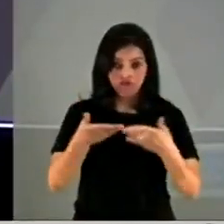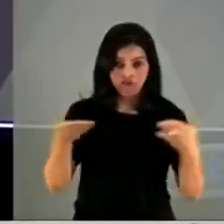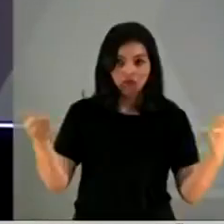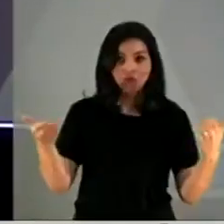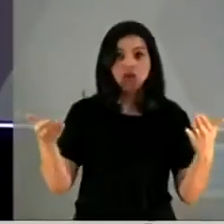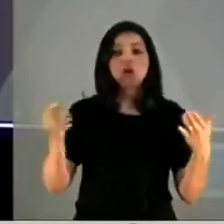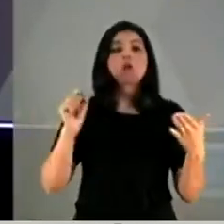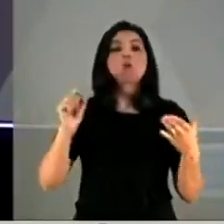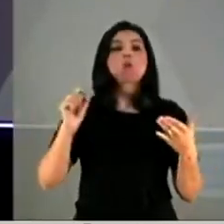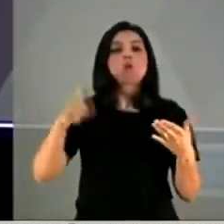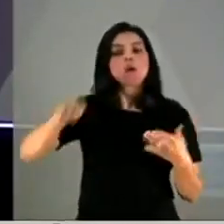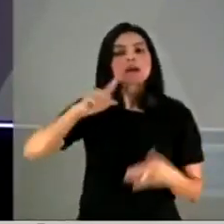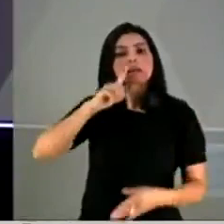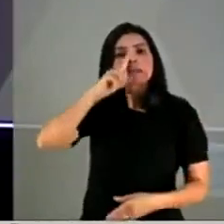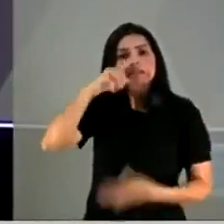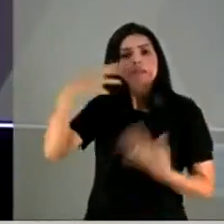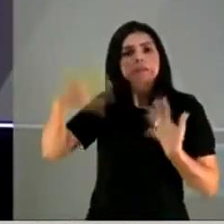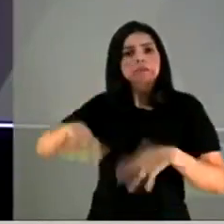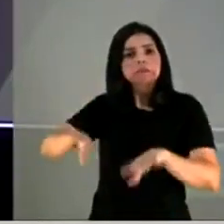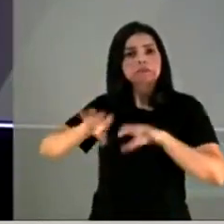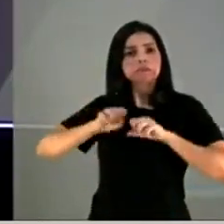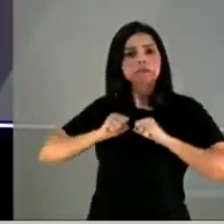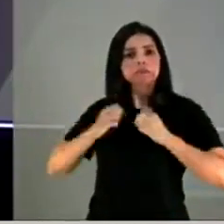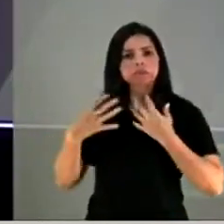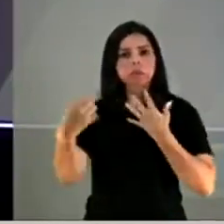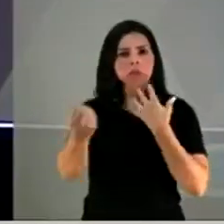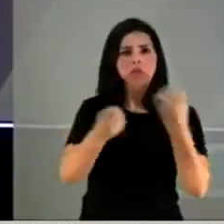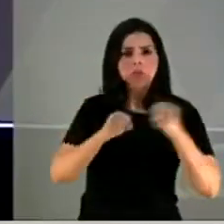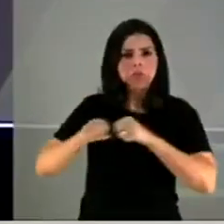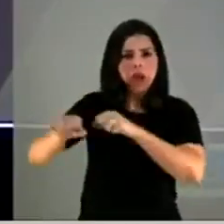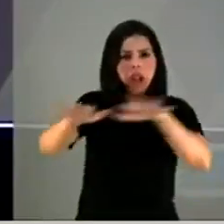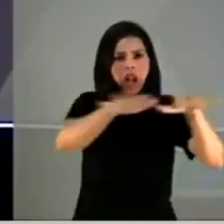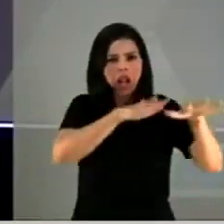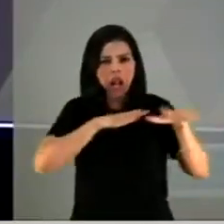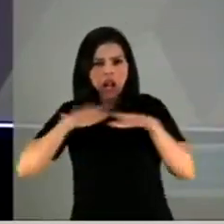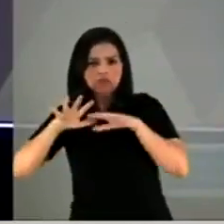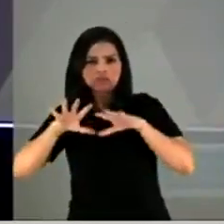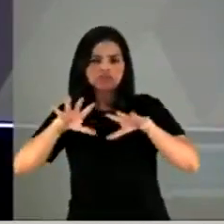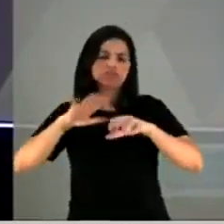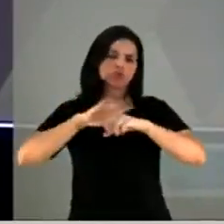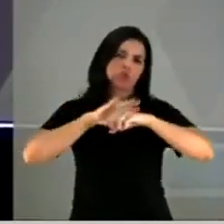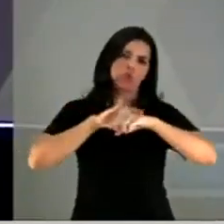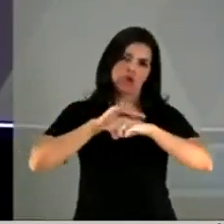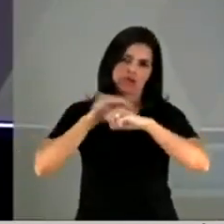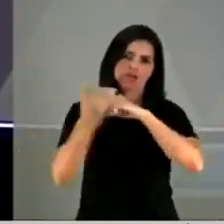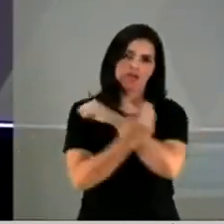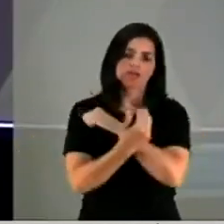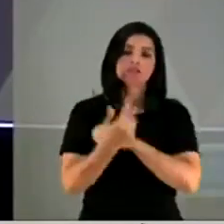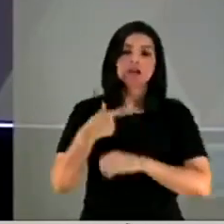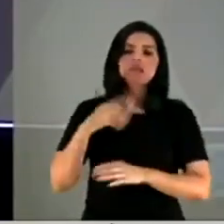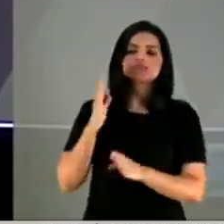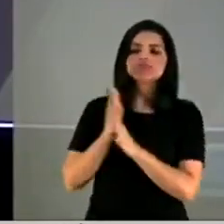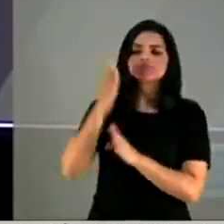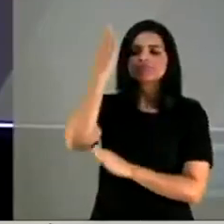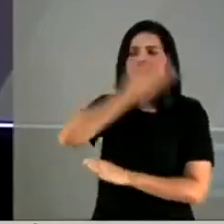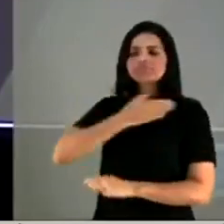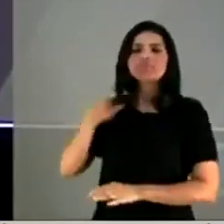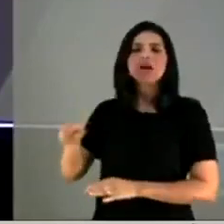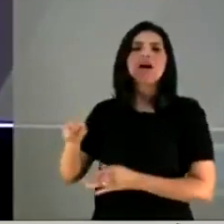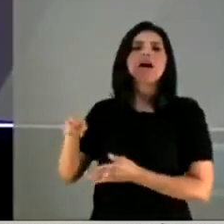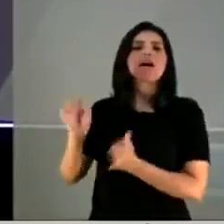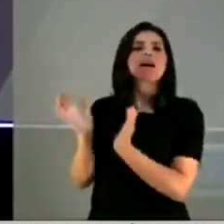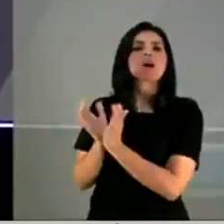a risco concreto de infecção em massa. Comprovaram-se a existência de um gabinete paralelo,